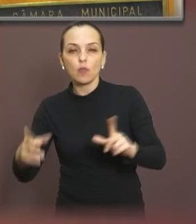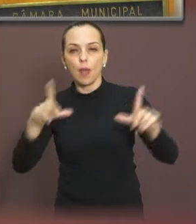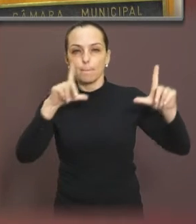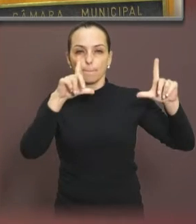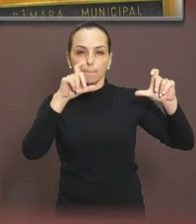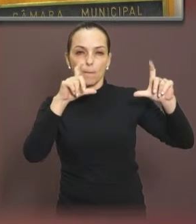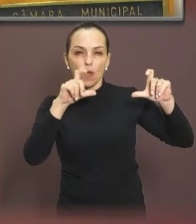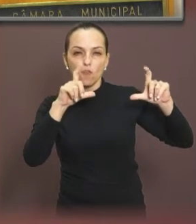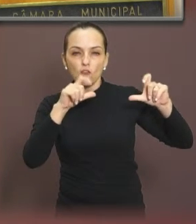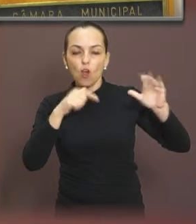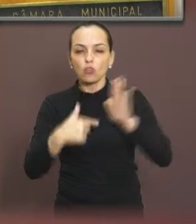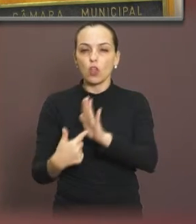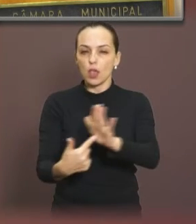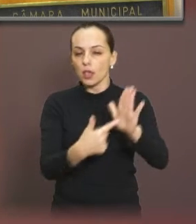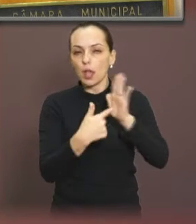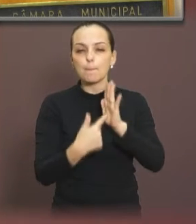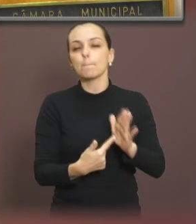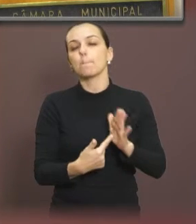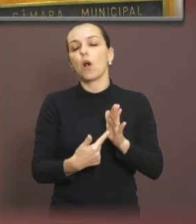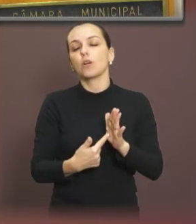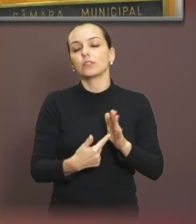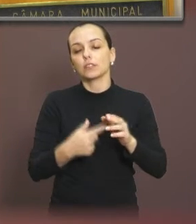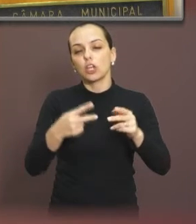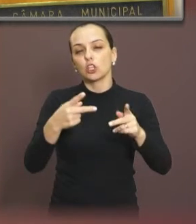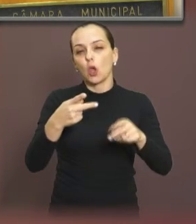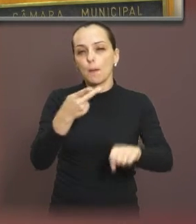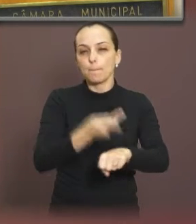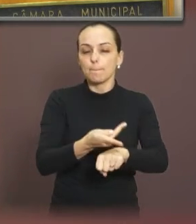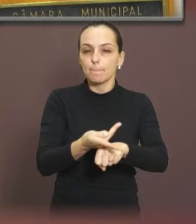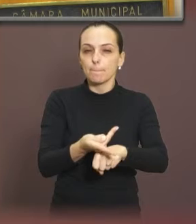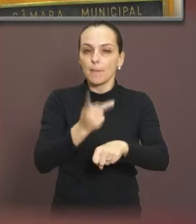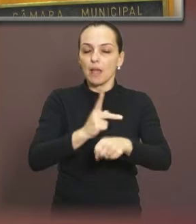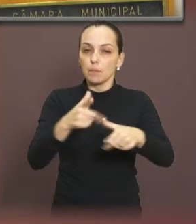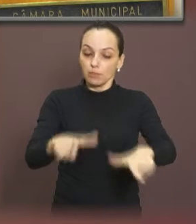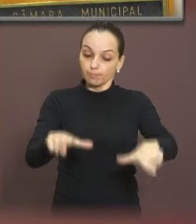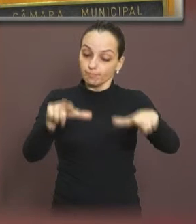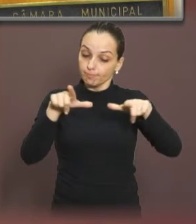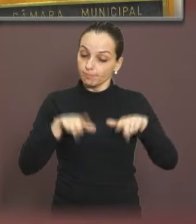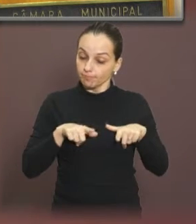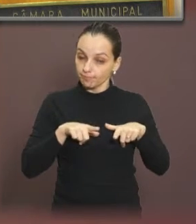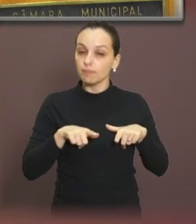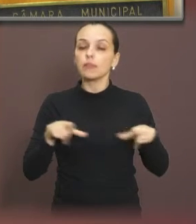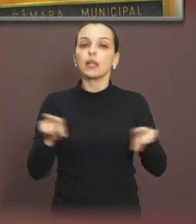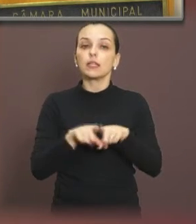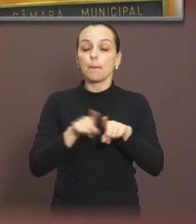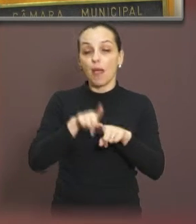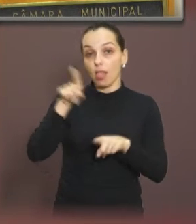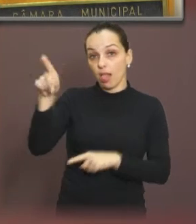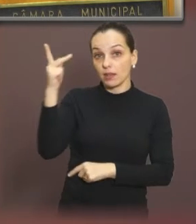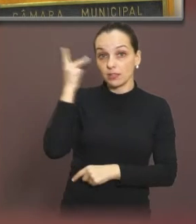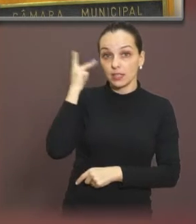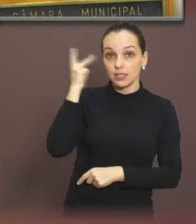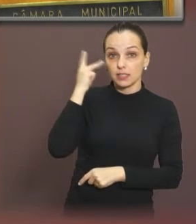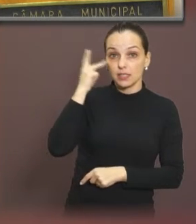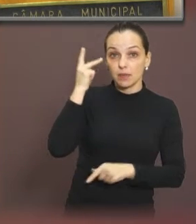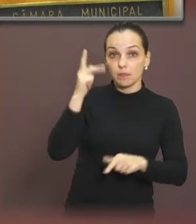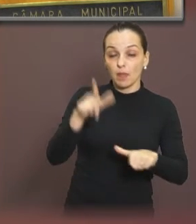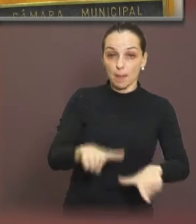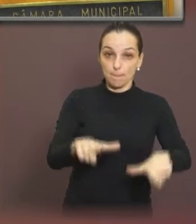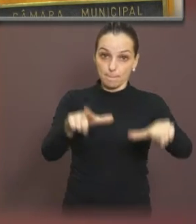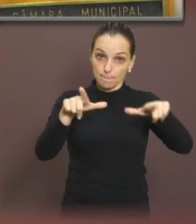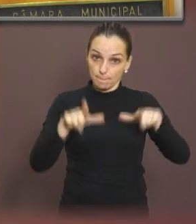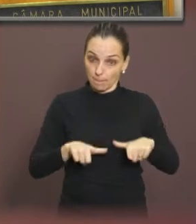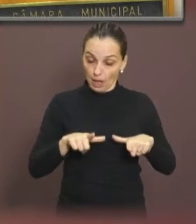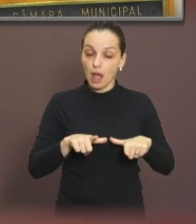registro deste importante prêmio, que ainda hoje me emociona. Recebemos, então, em São Paulo, este prêmio, o maior